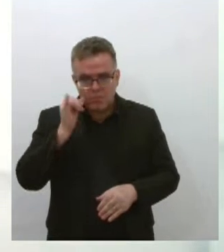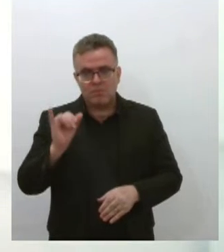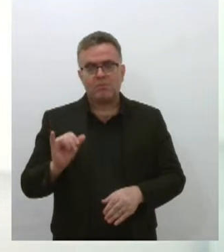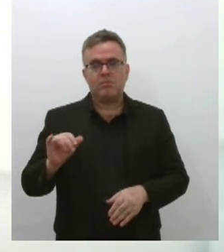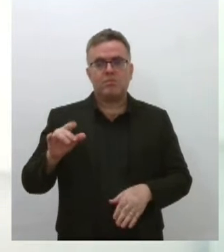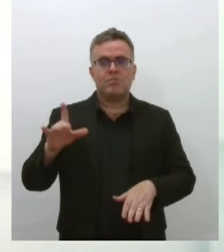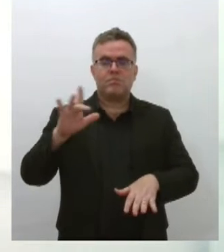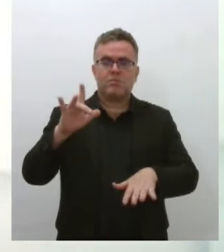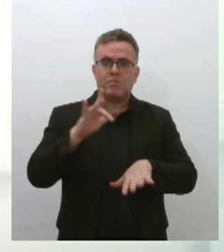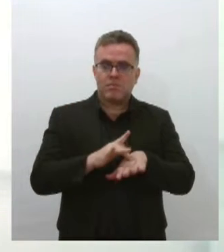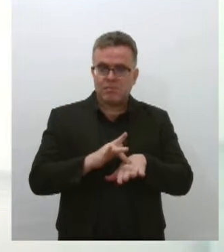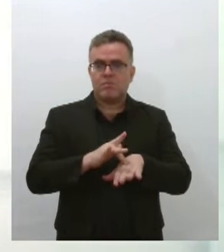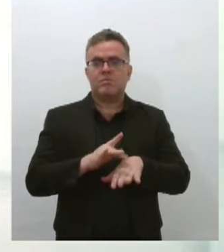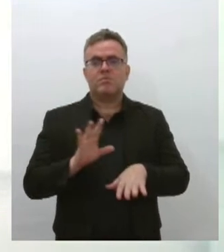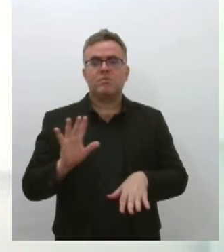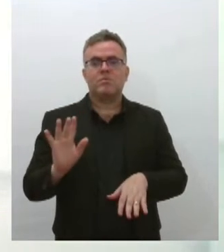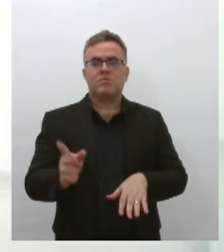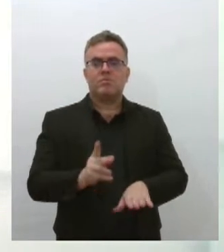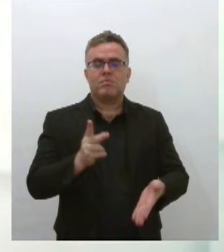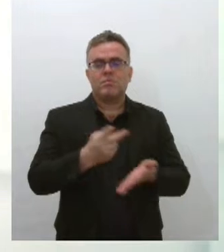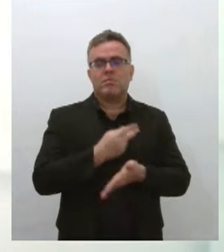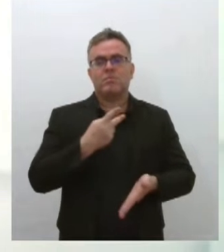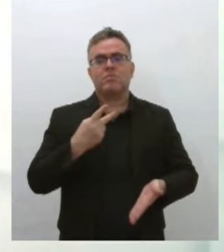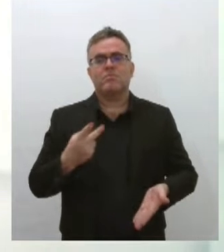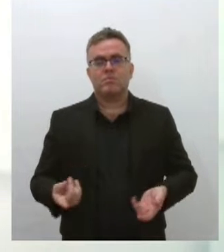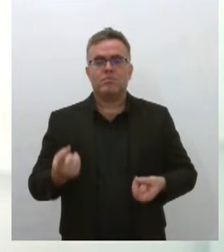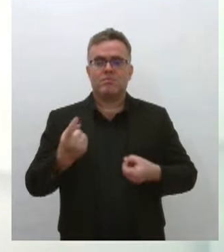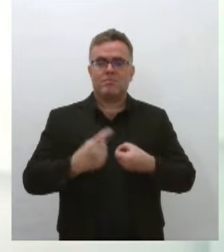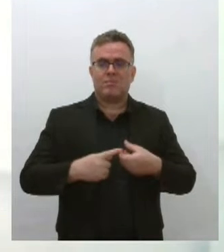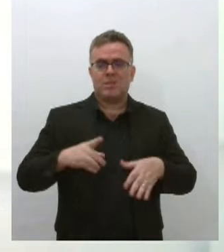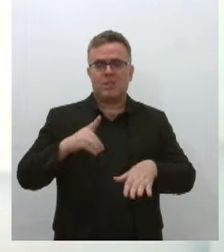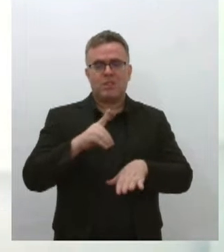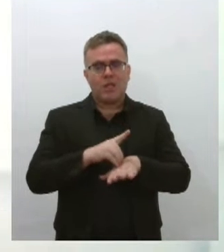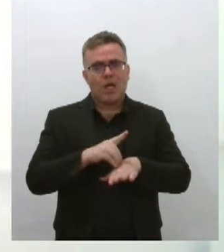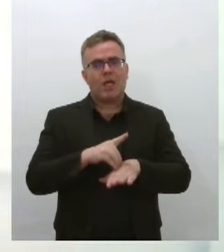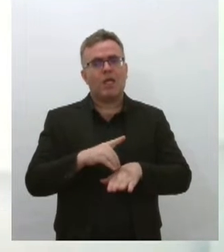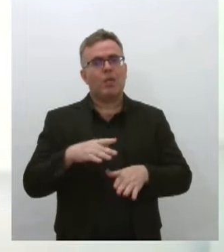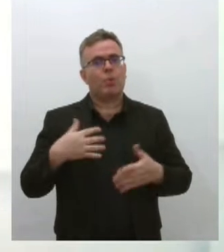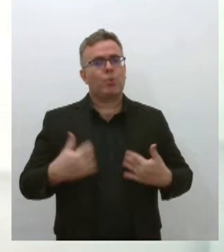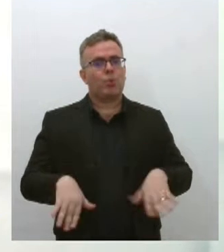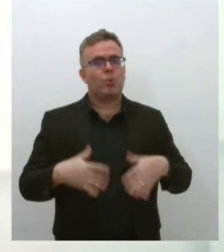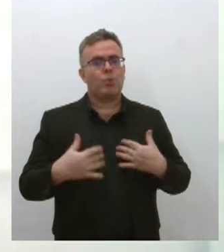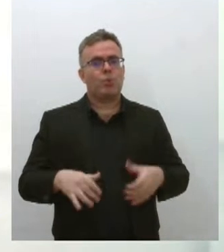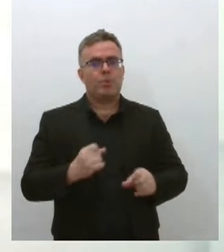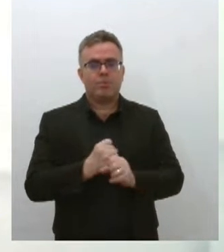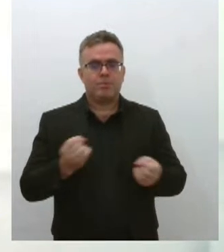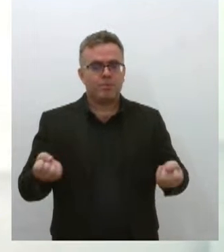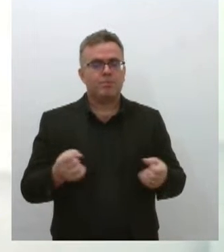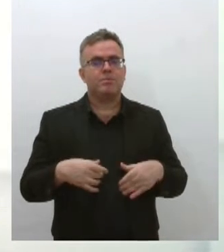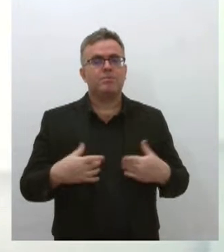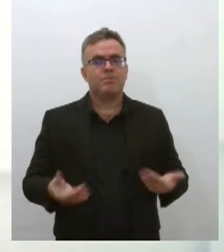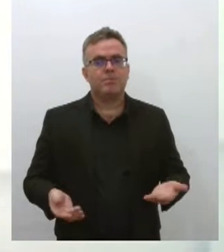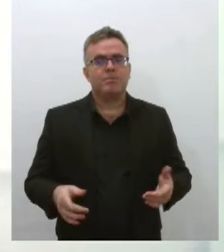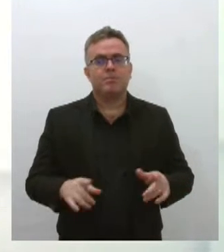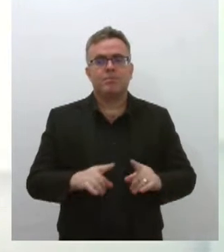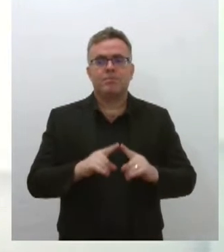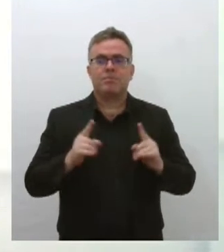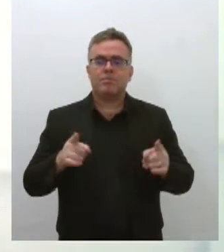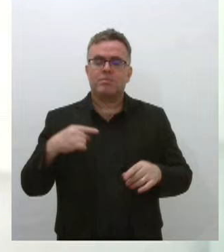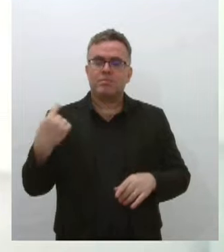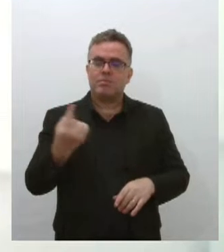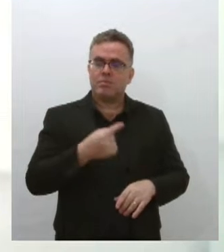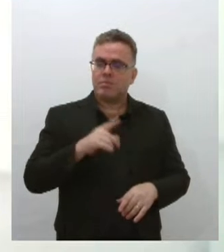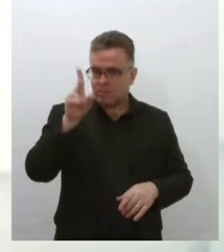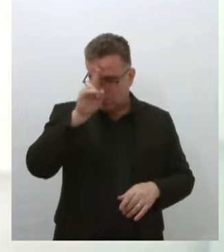aegypti, que é considerado o vetor, ou seja, ele é o transmissor da doença, da dengue. Mas vale lembrar, Denise, que não é só a